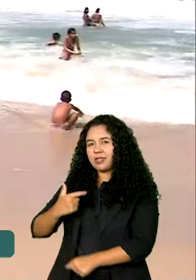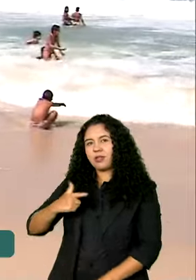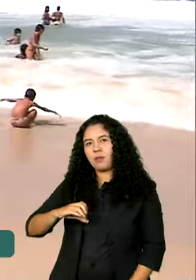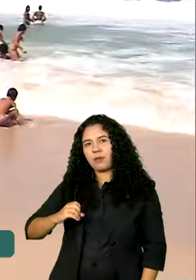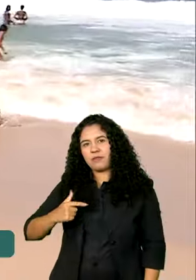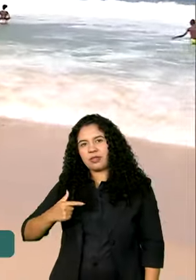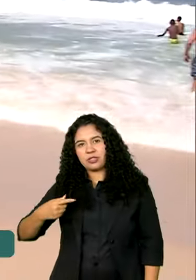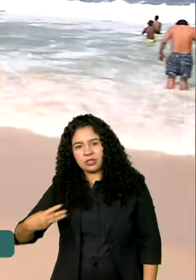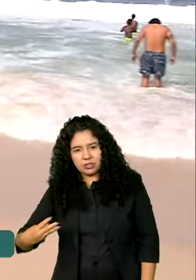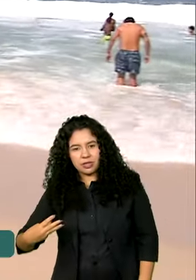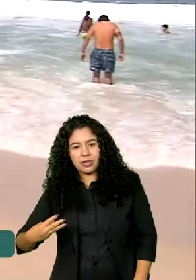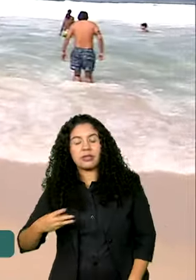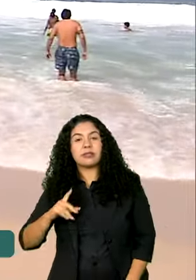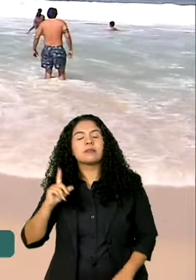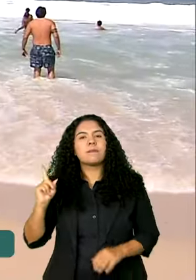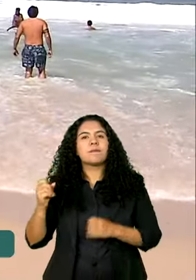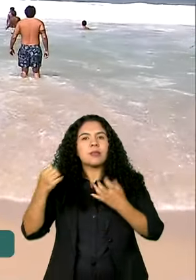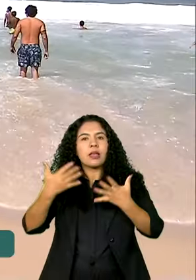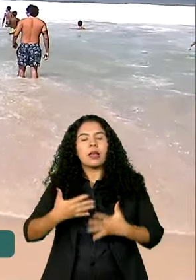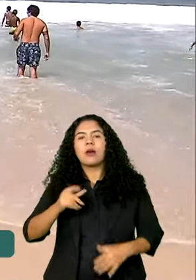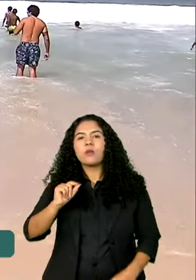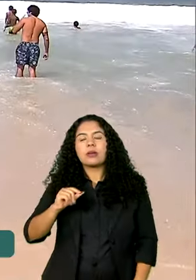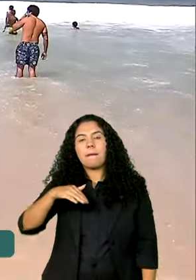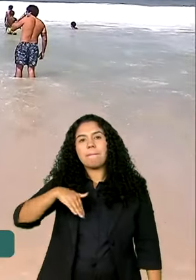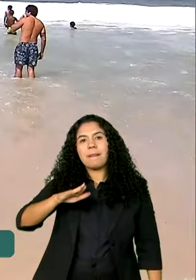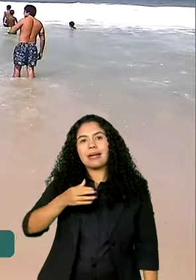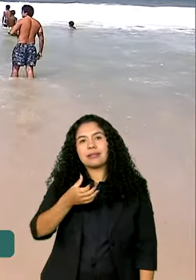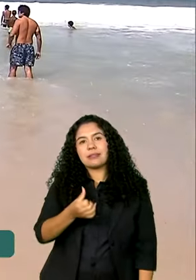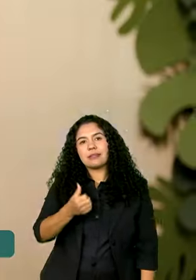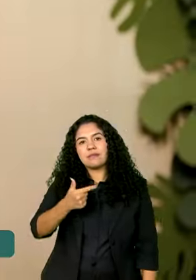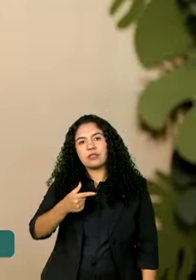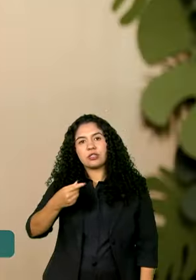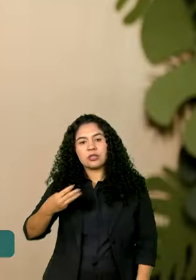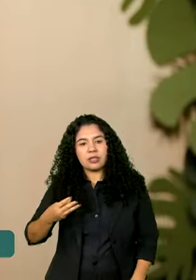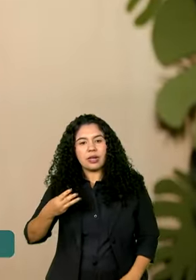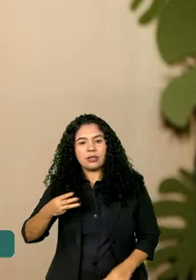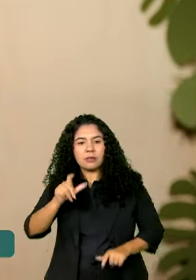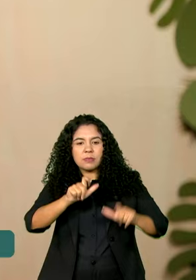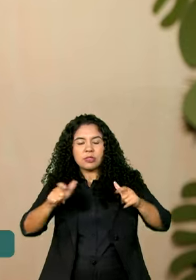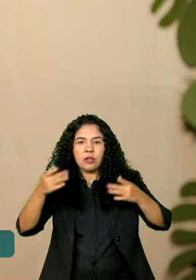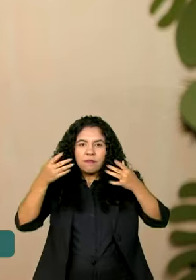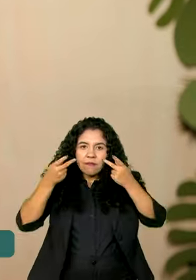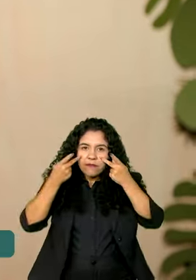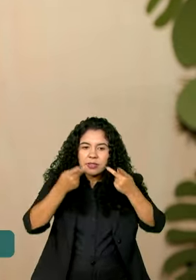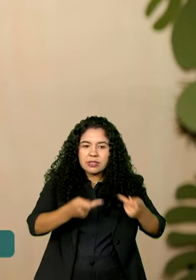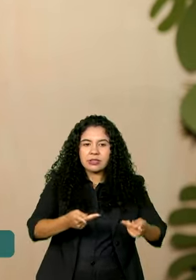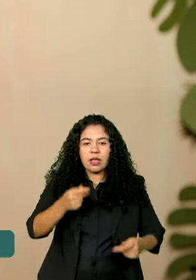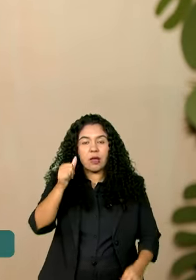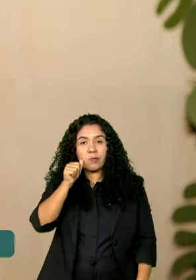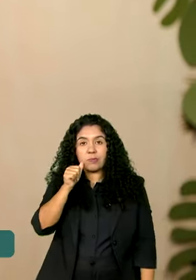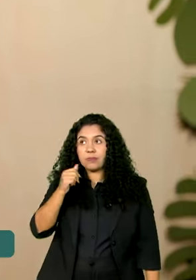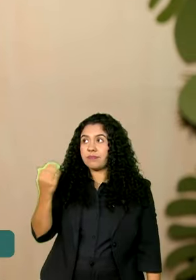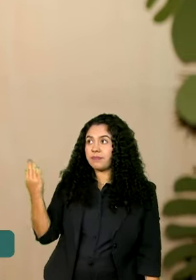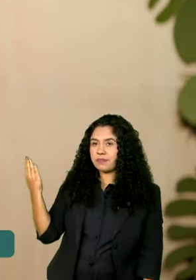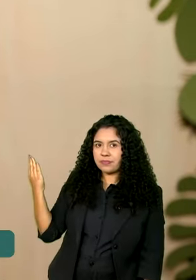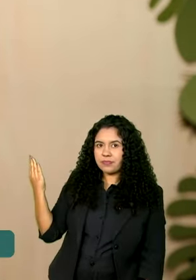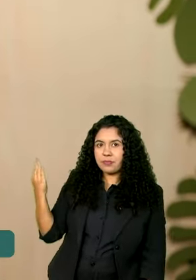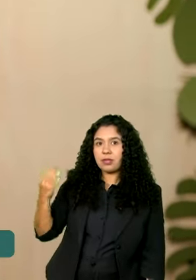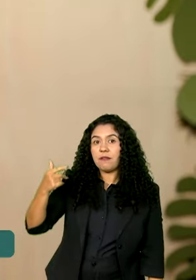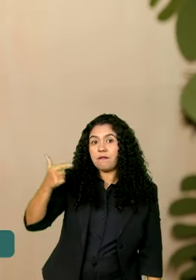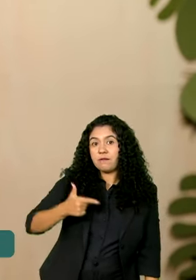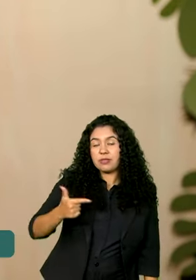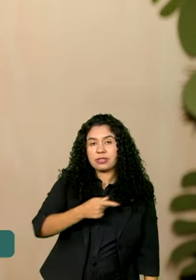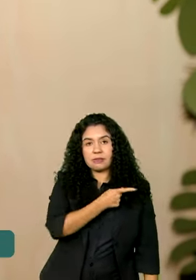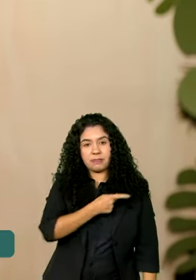Embratur, com mais de 660 mil visitantes. Peg Murphy, vice-presidente da United States